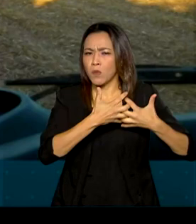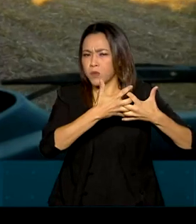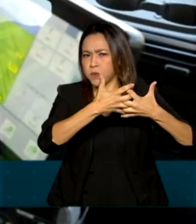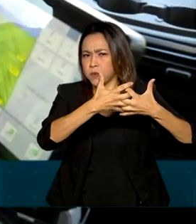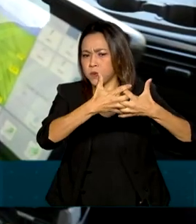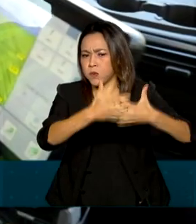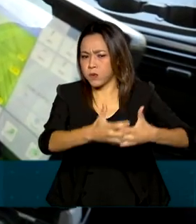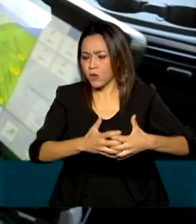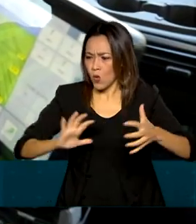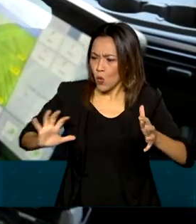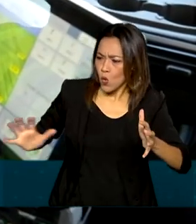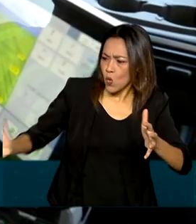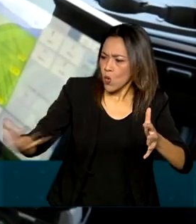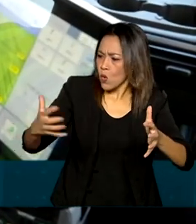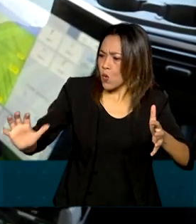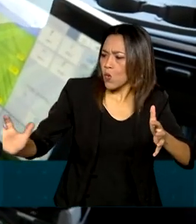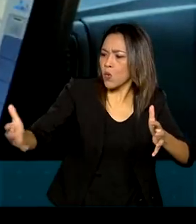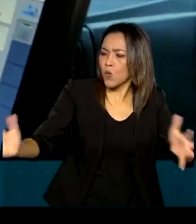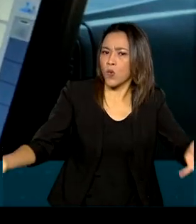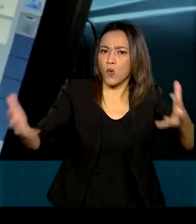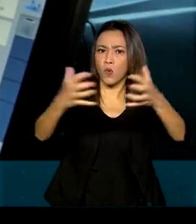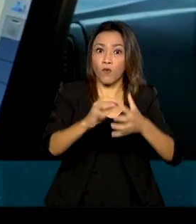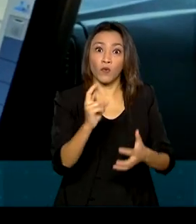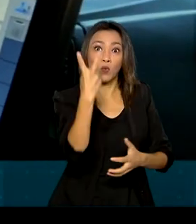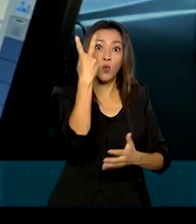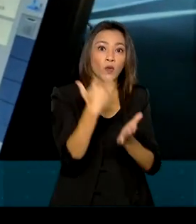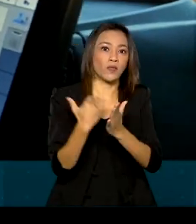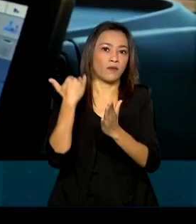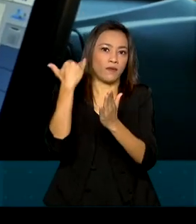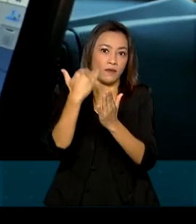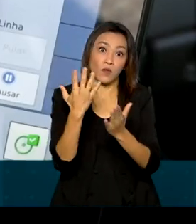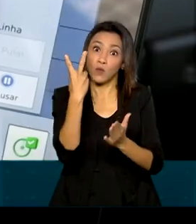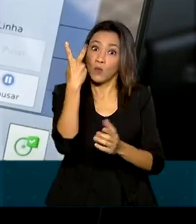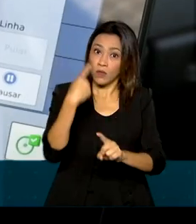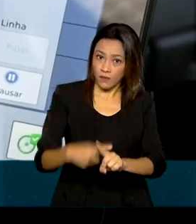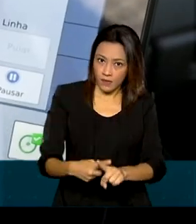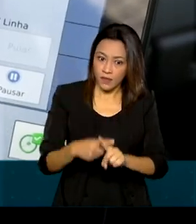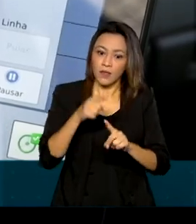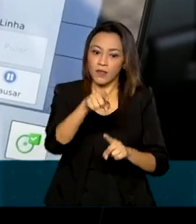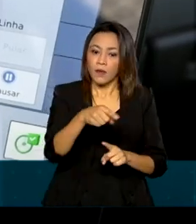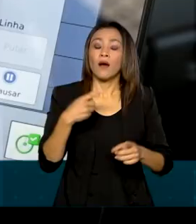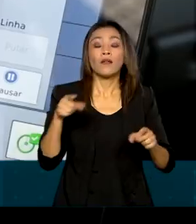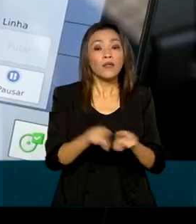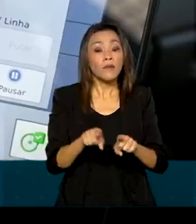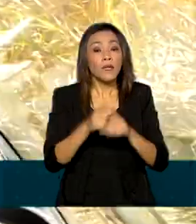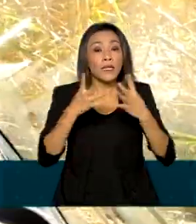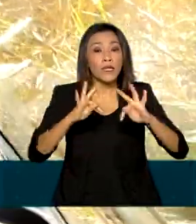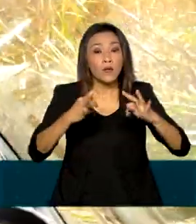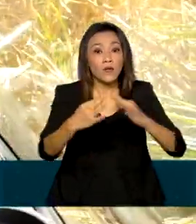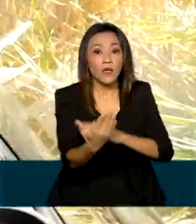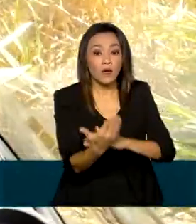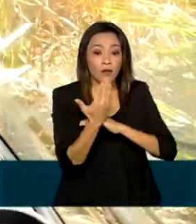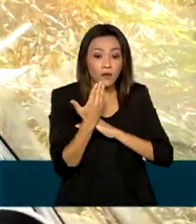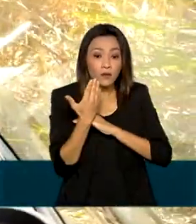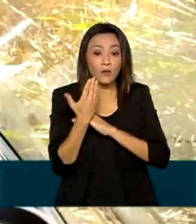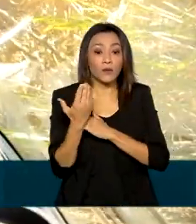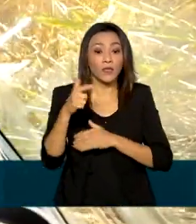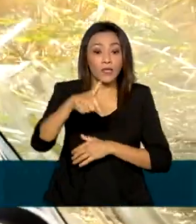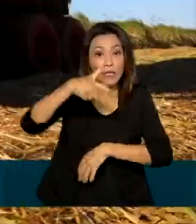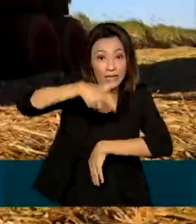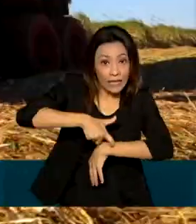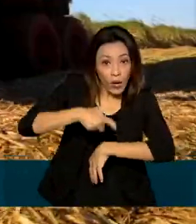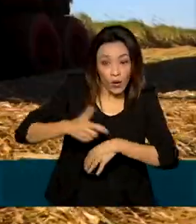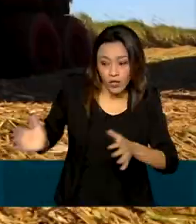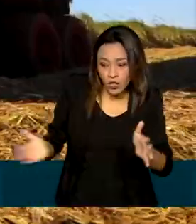safra, o resultado alcançado foi equivalente a duas. A tecnologia também ajuda na hora de comercializar os frutos do trabalho. O